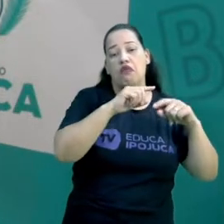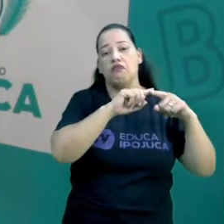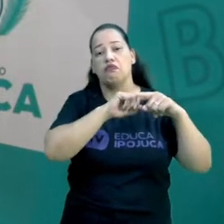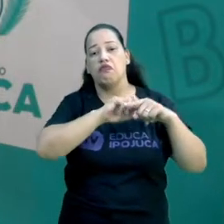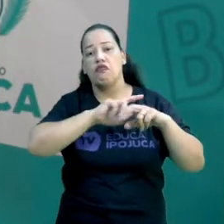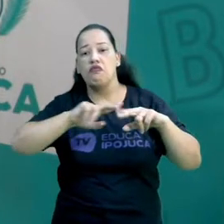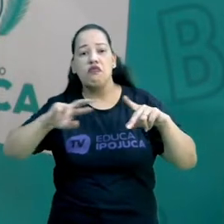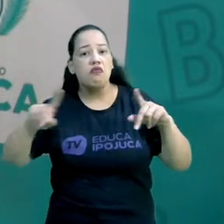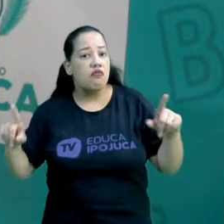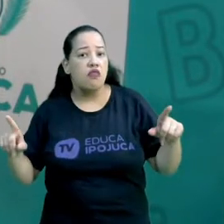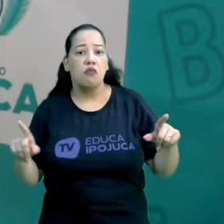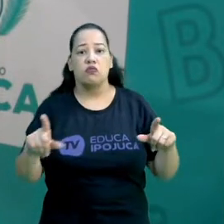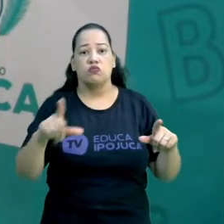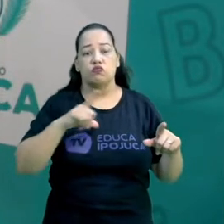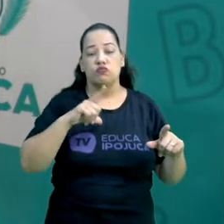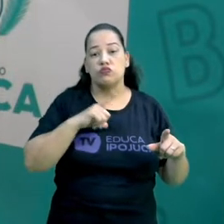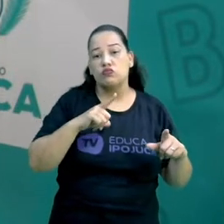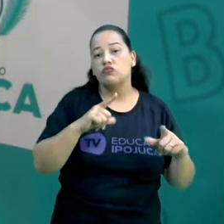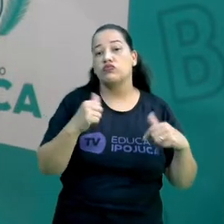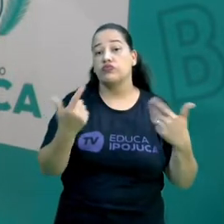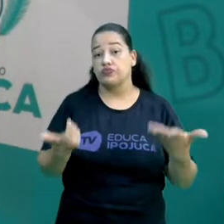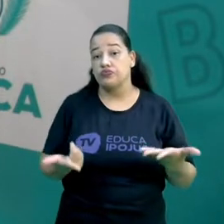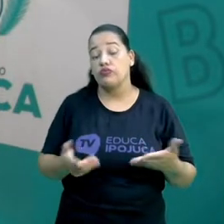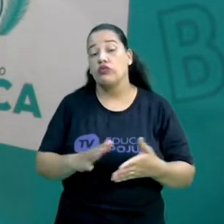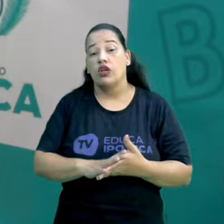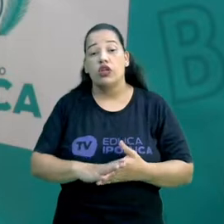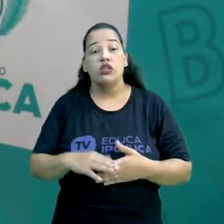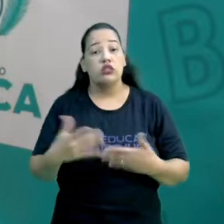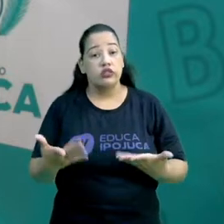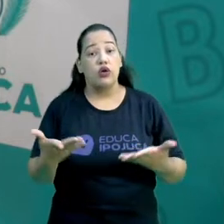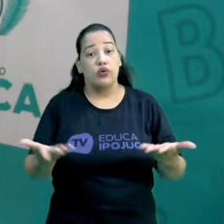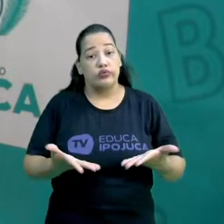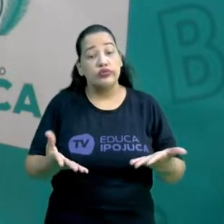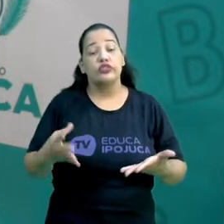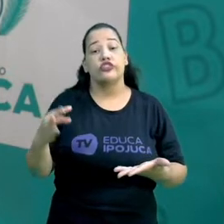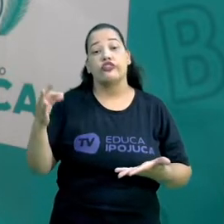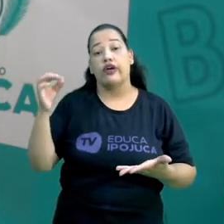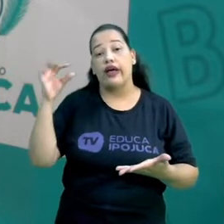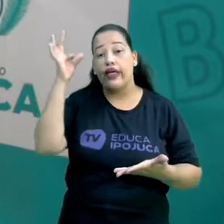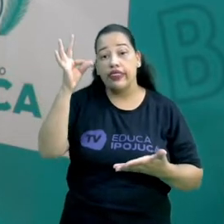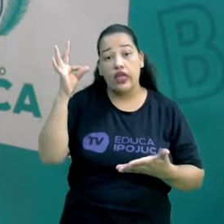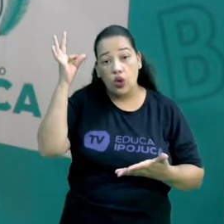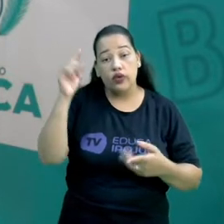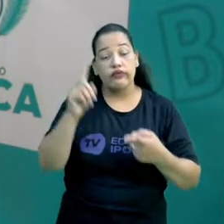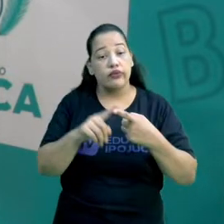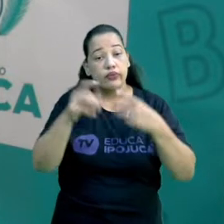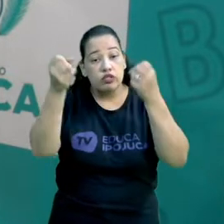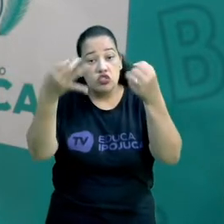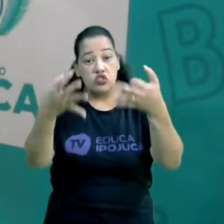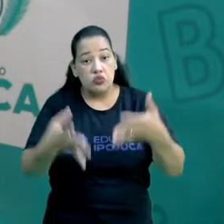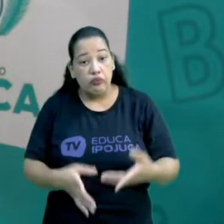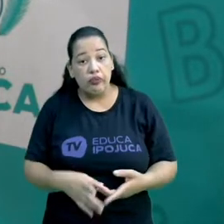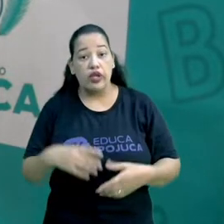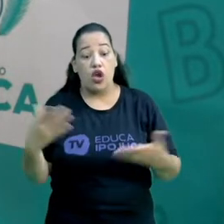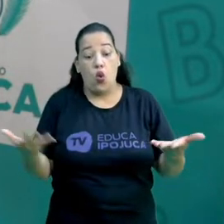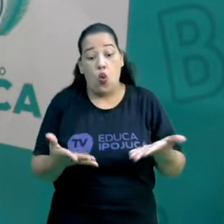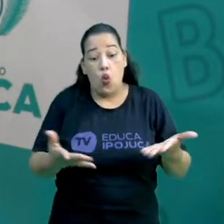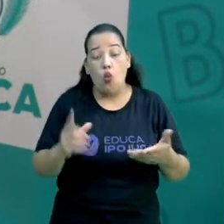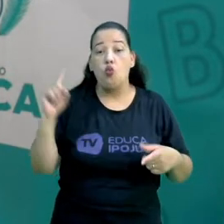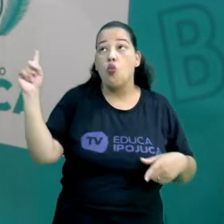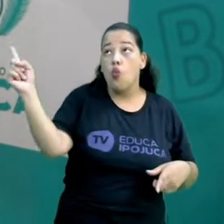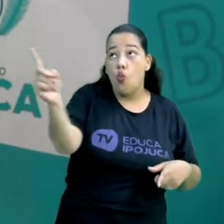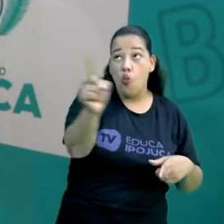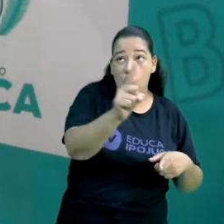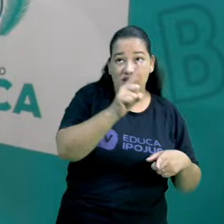satélites naturais. E segundo a teoria, até hoje, o universo, ele continua em expansão.